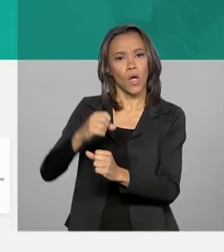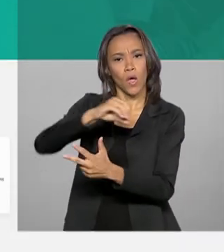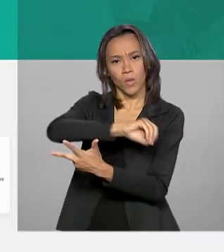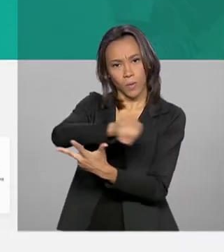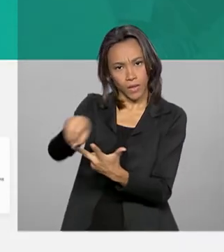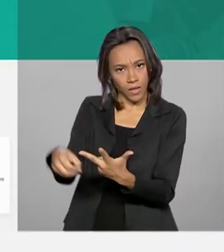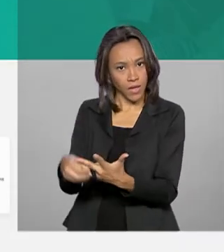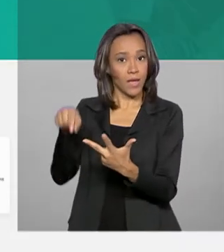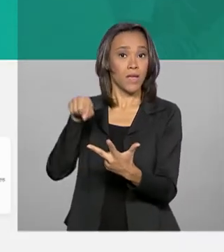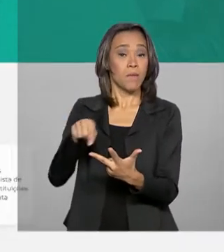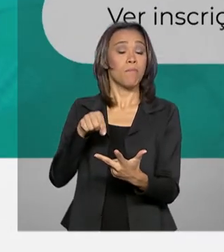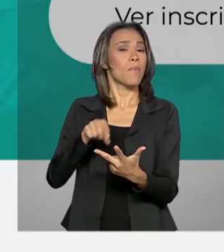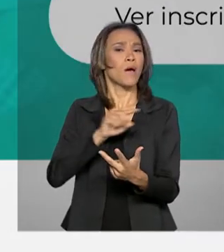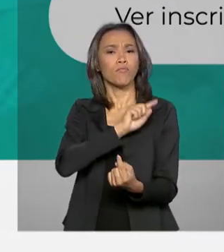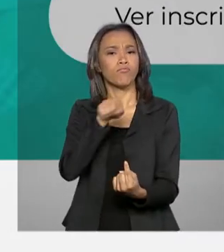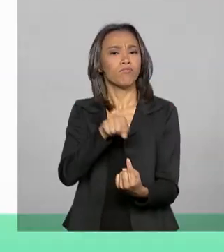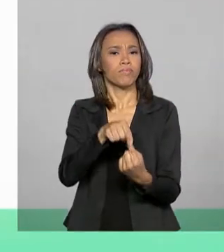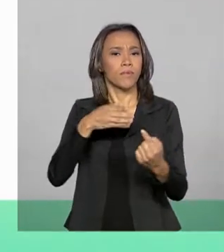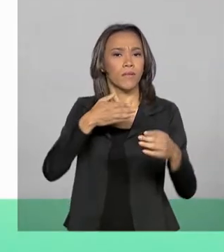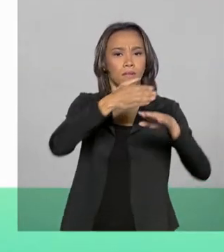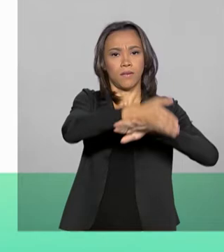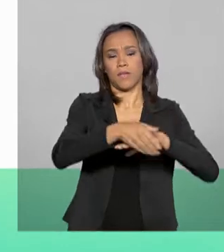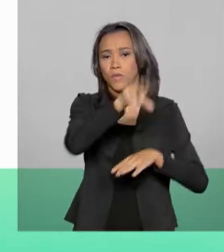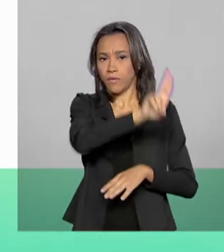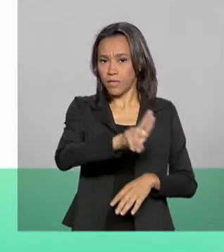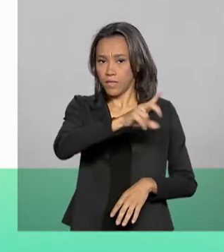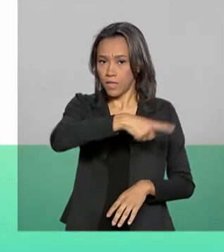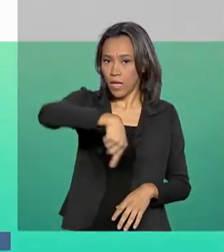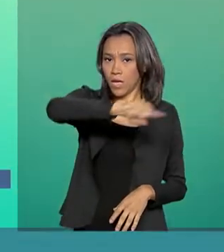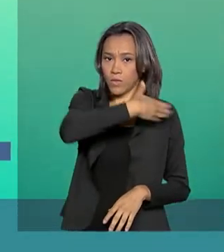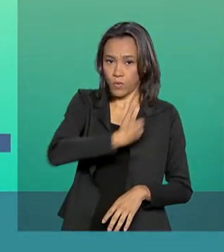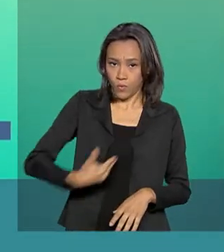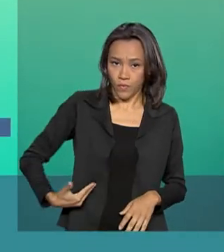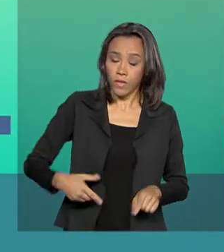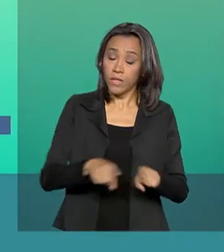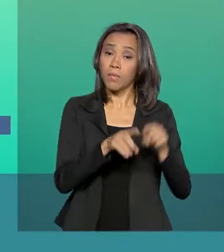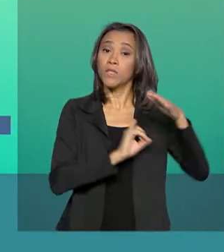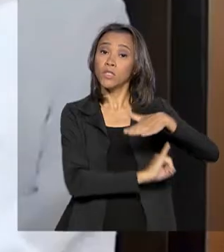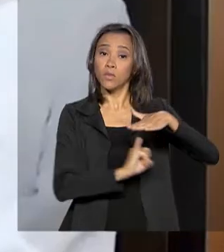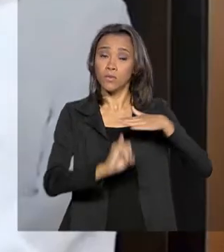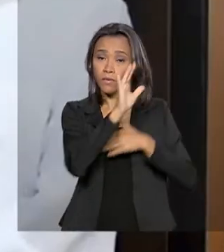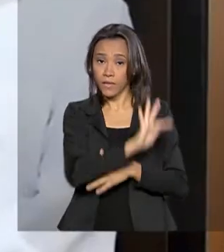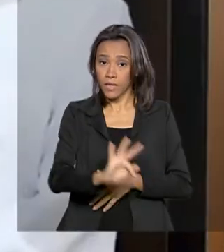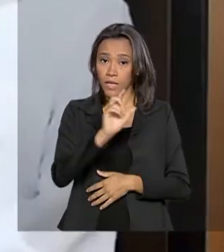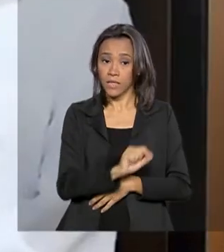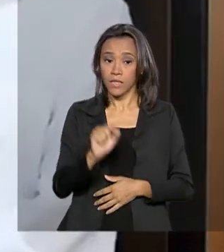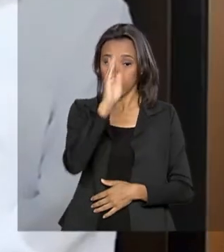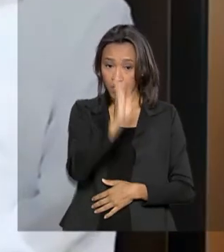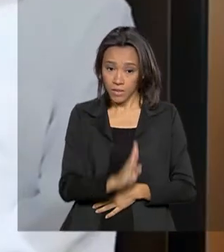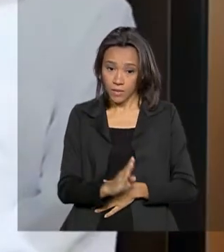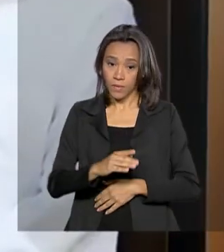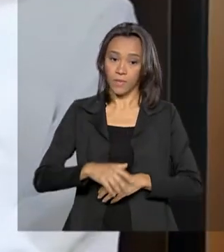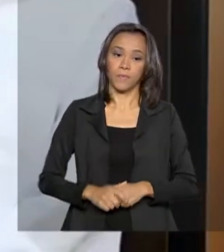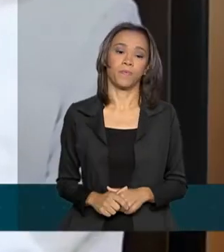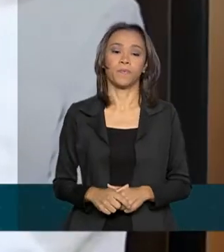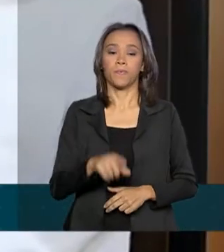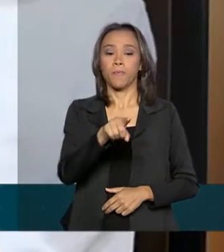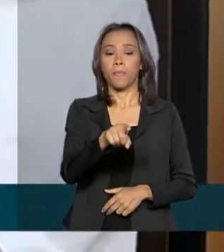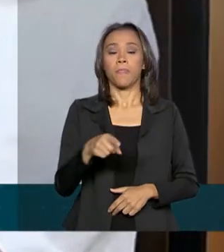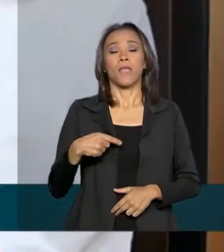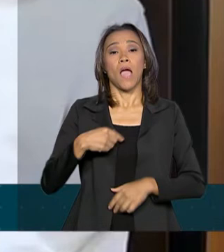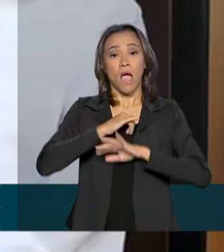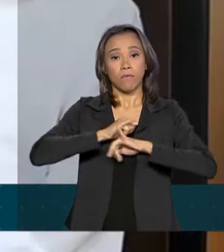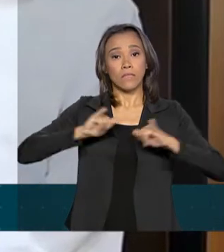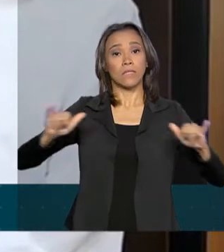a seleção de alunos para ingresso em universidades públicas e institutos federais de todo o país. O Sisu vai estar aberto